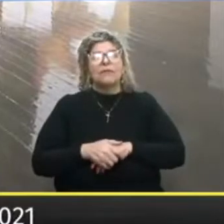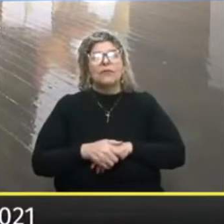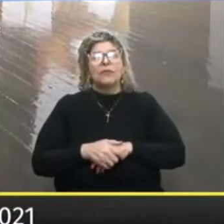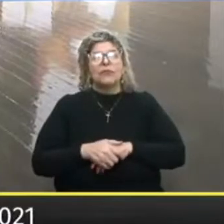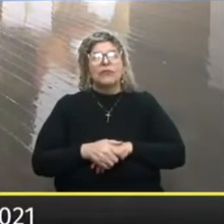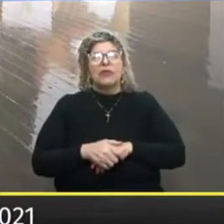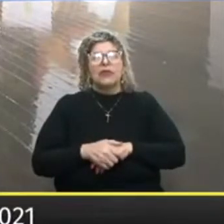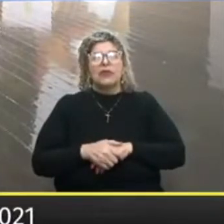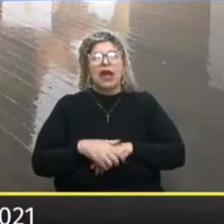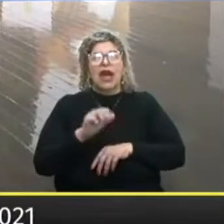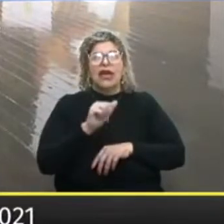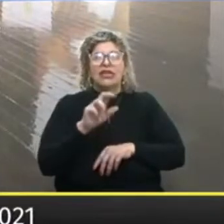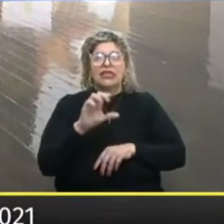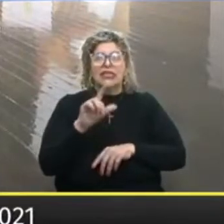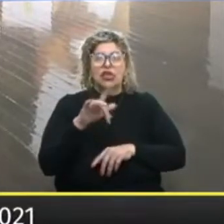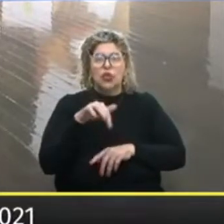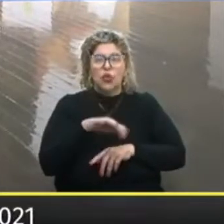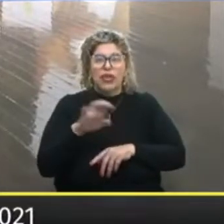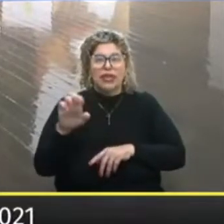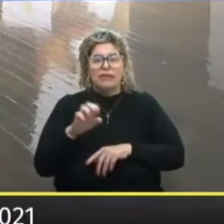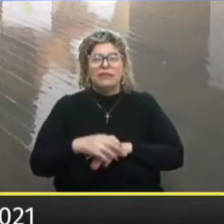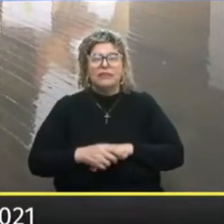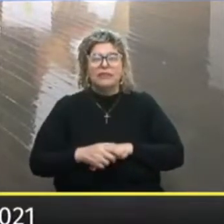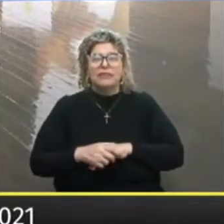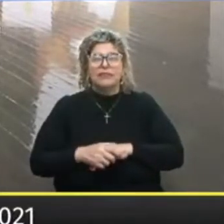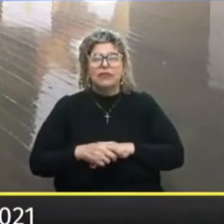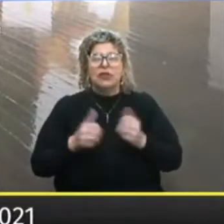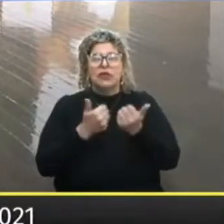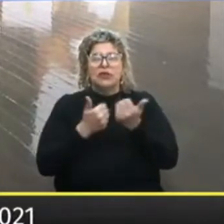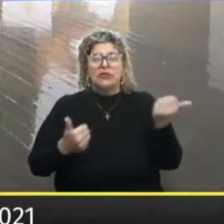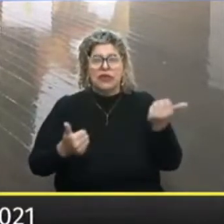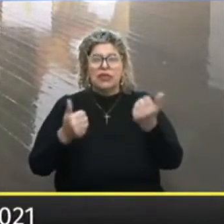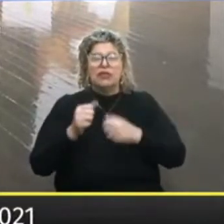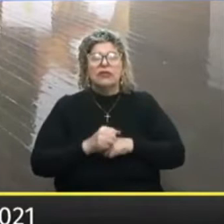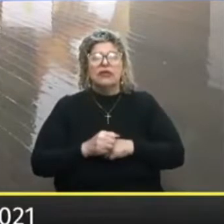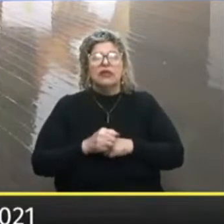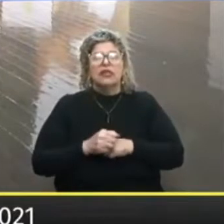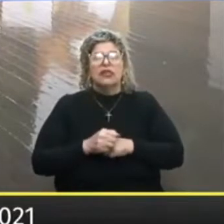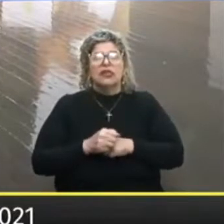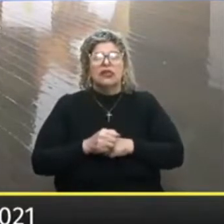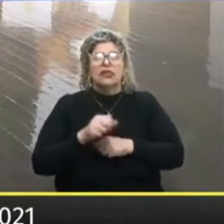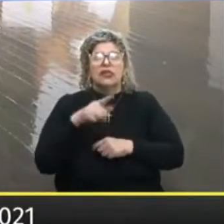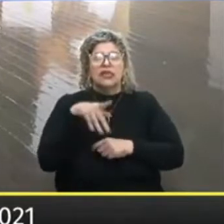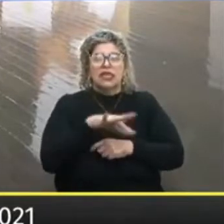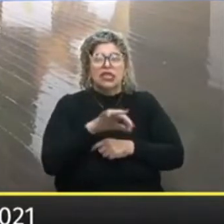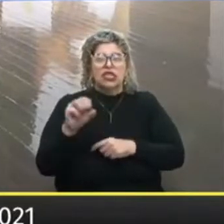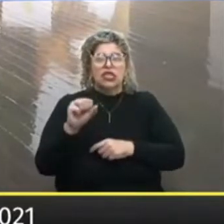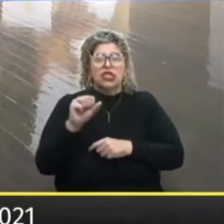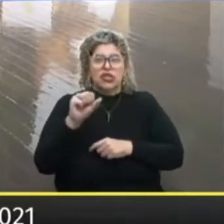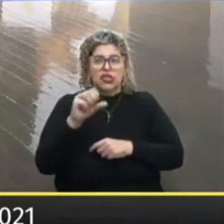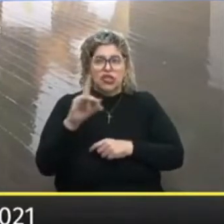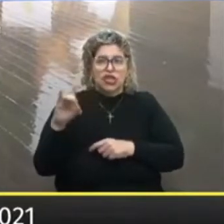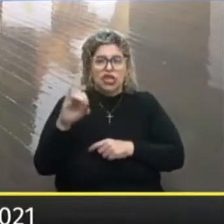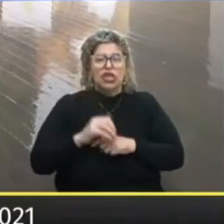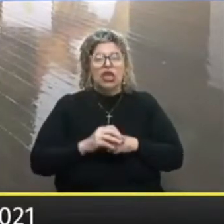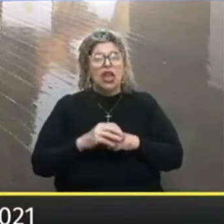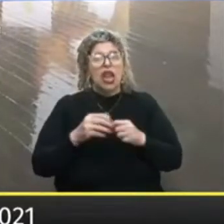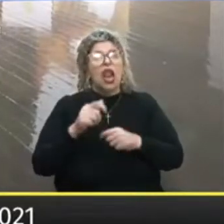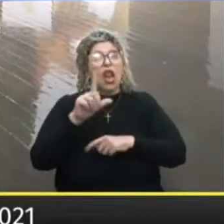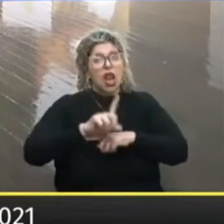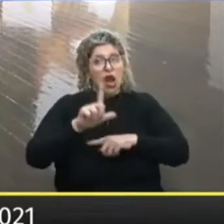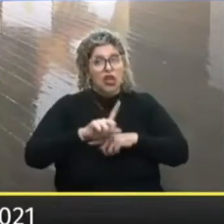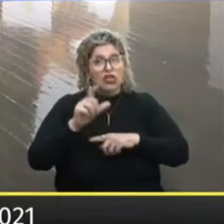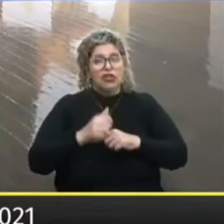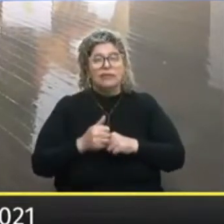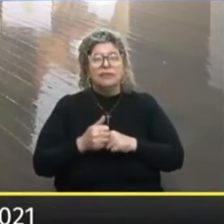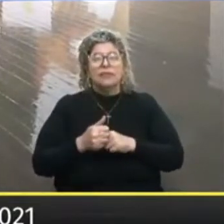Arsione Arsione Piva Meu amigo Vice-presidente Do Sindicato Lóis Porto Alegre Solidariedade Nesses tempos